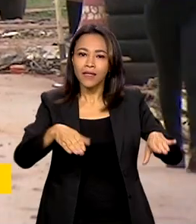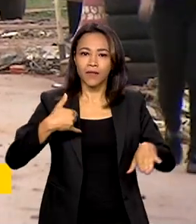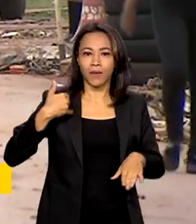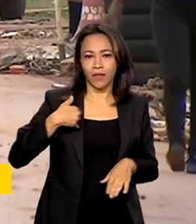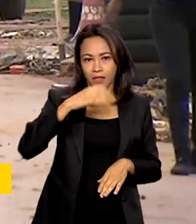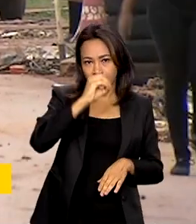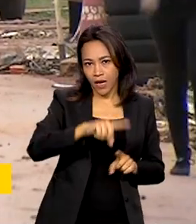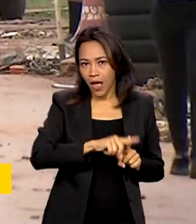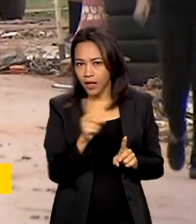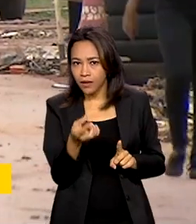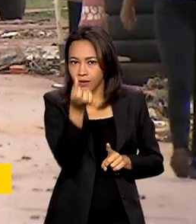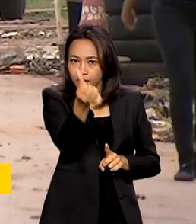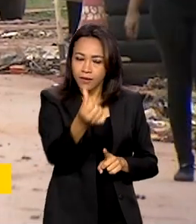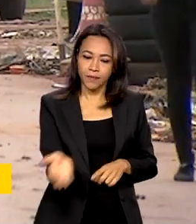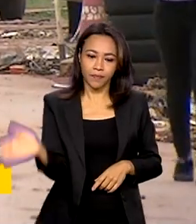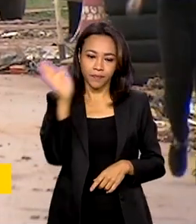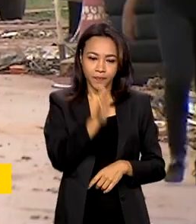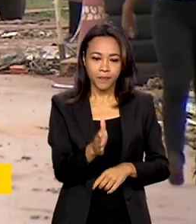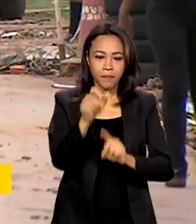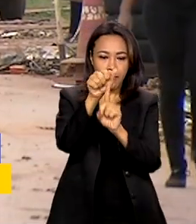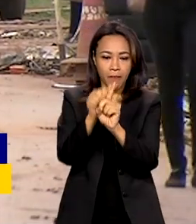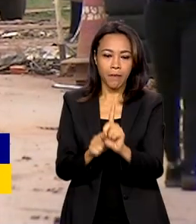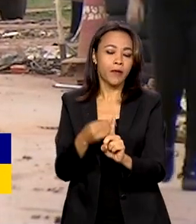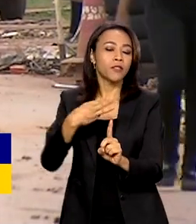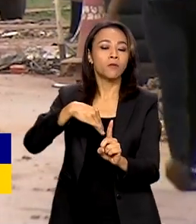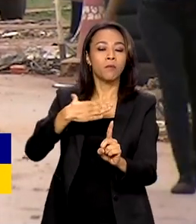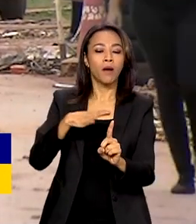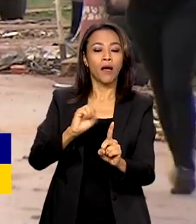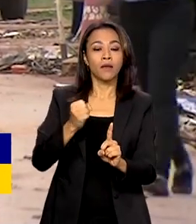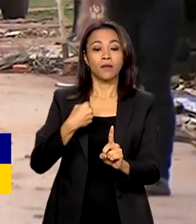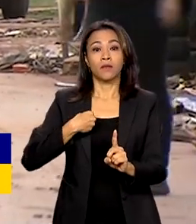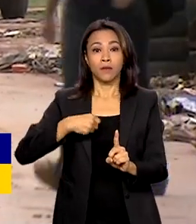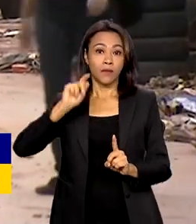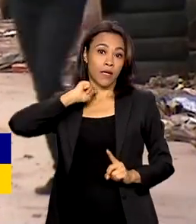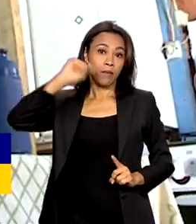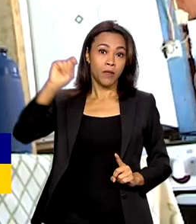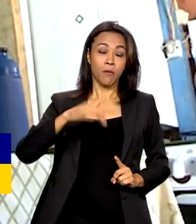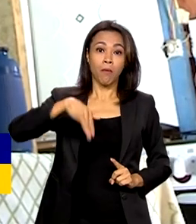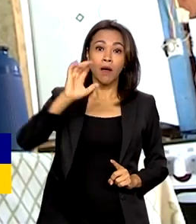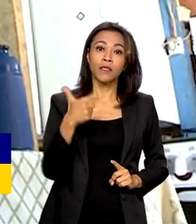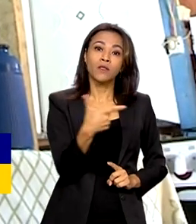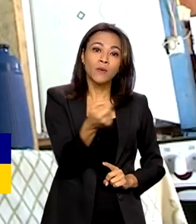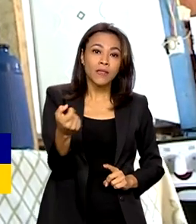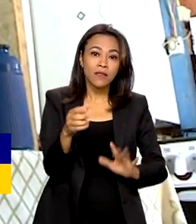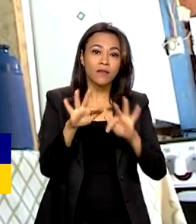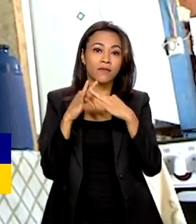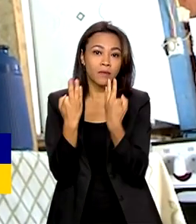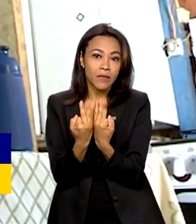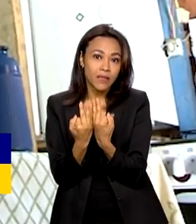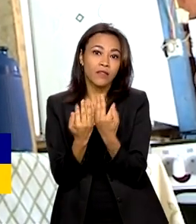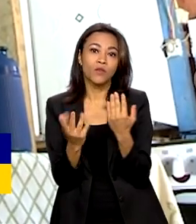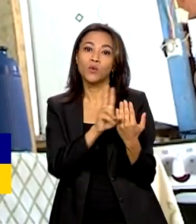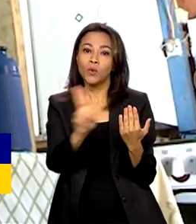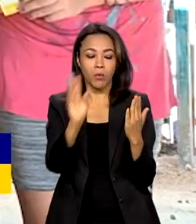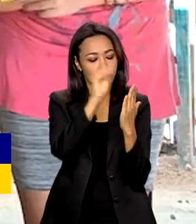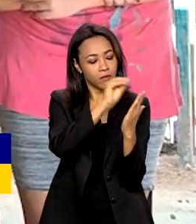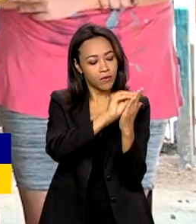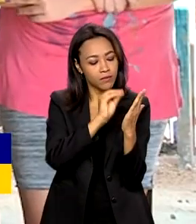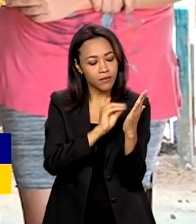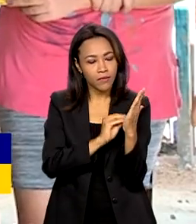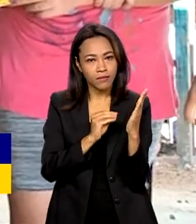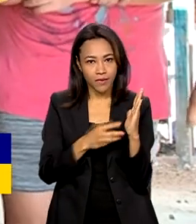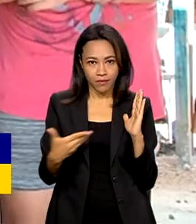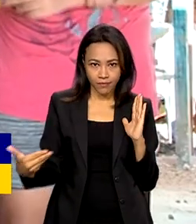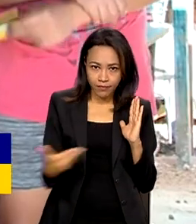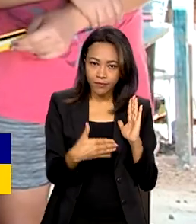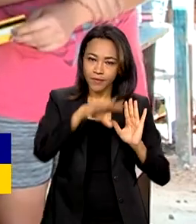Nos meses de março e abril, mais de 800 mil famílias foram integradas ao programa social. E na